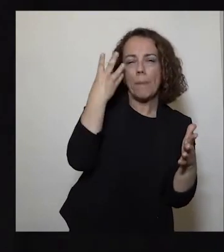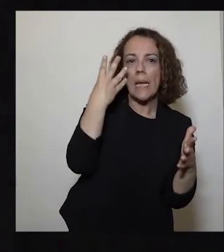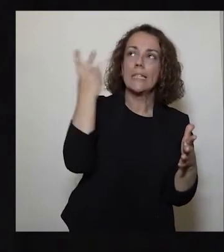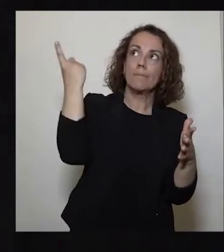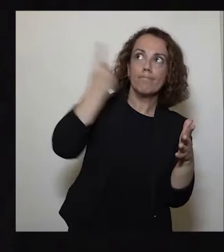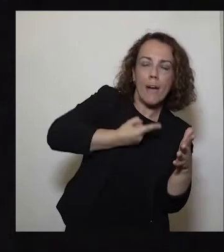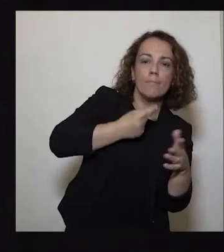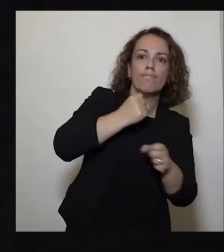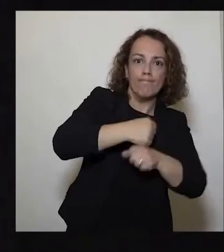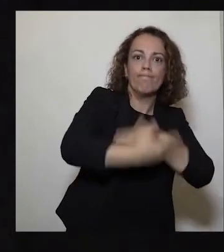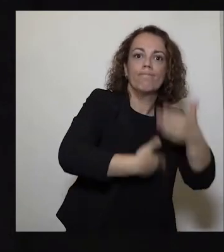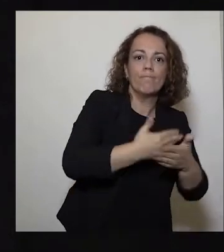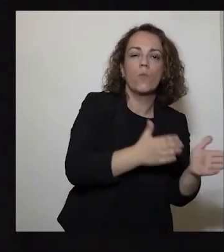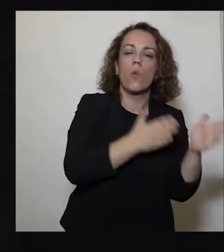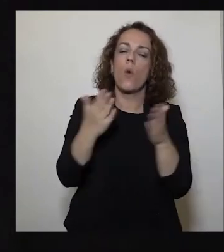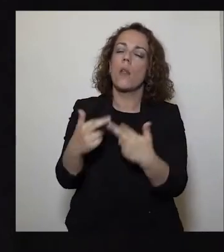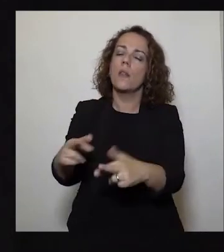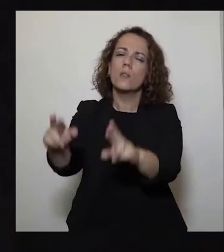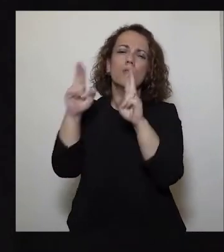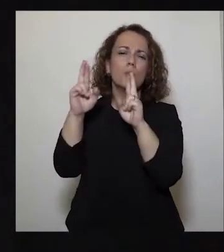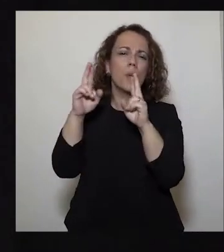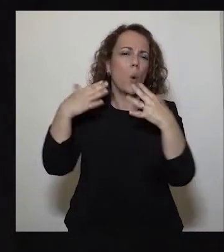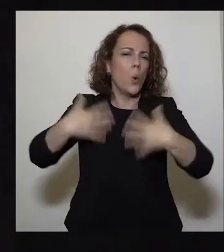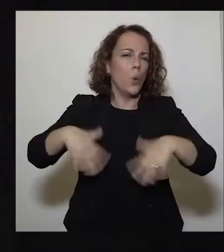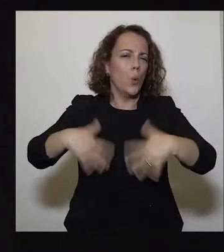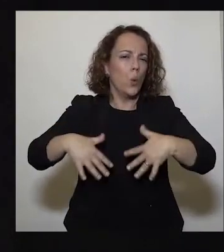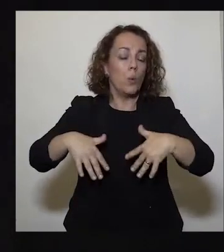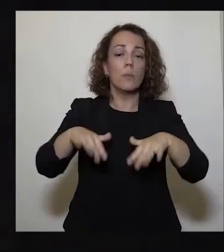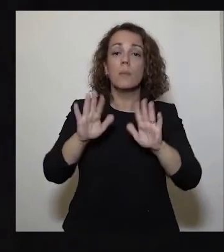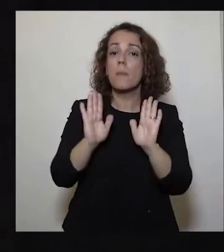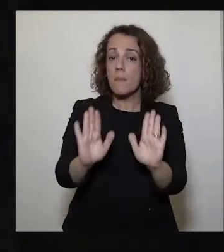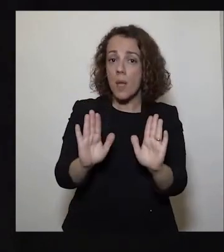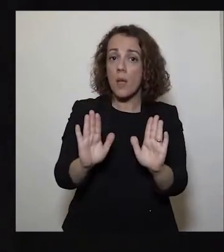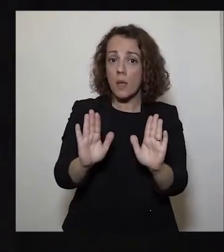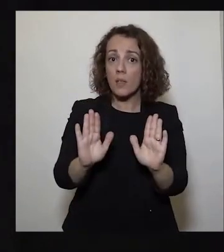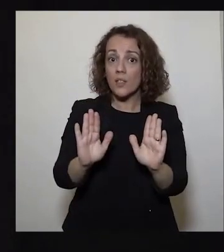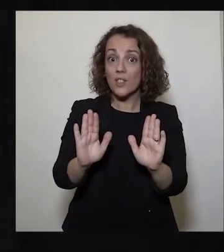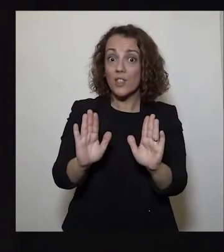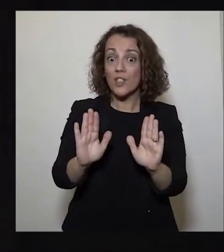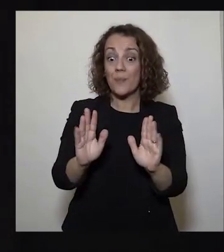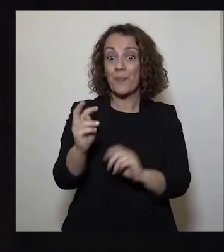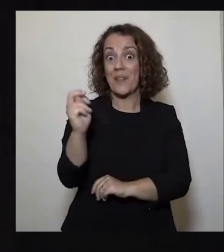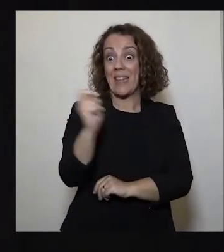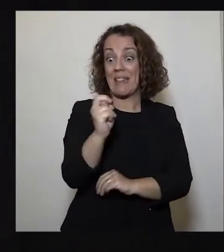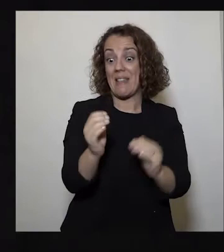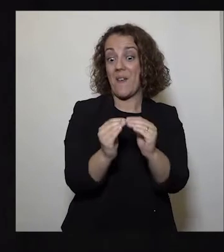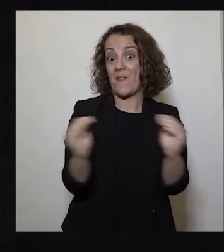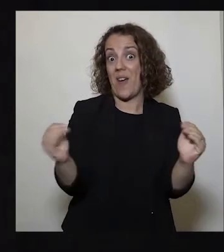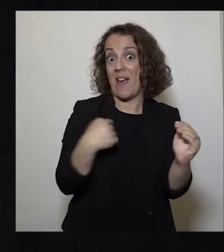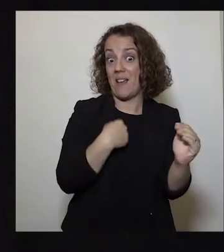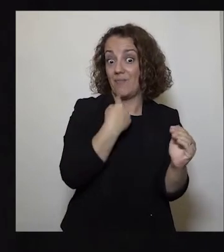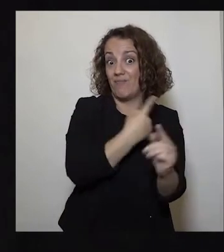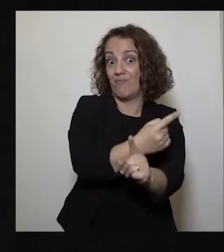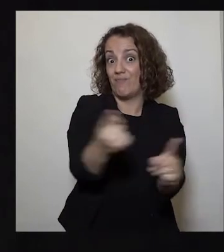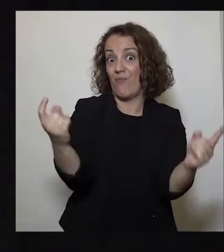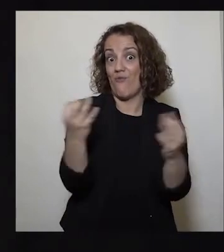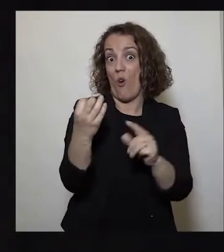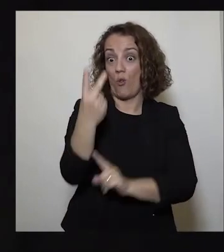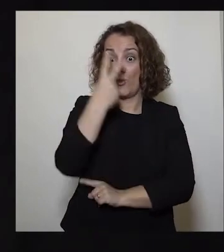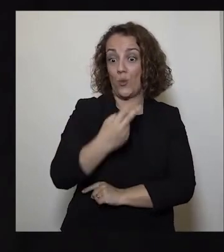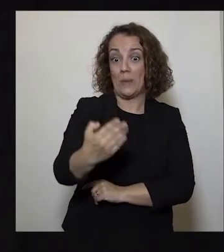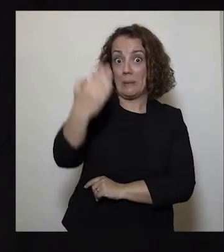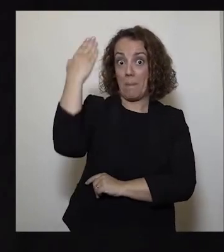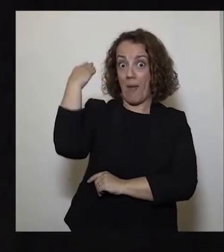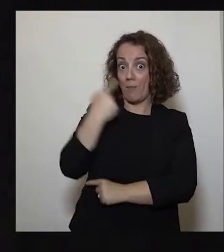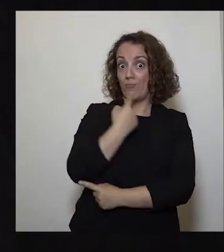dever a cumprir e do outro, muita esperança. Mas, a tal terceira fase que vos referia, há duas semanas,